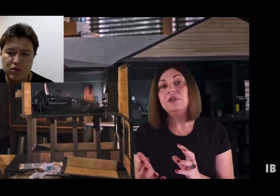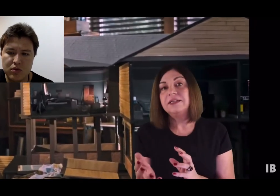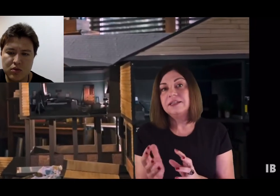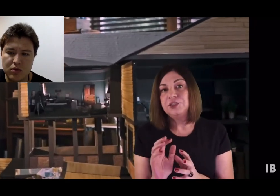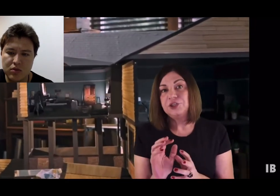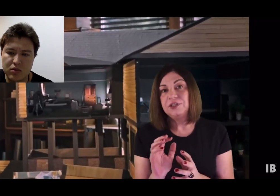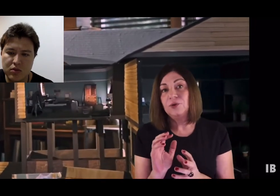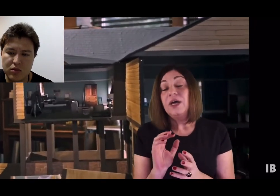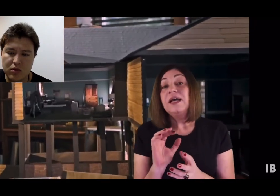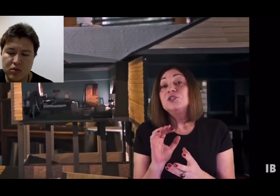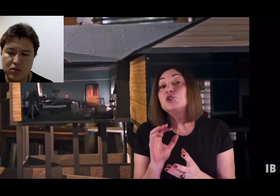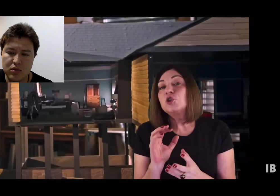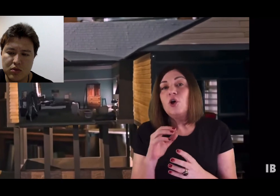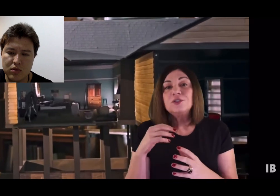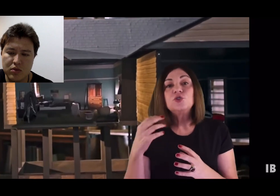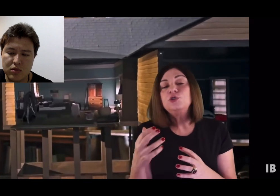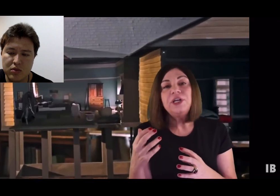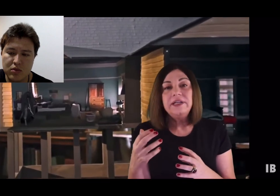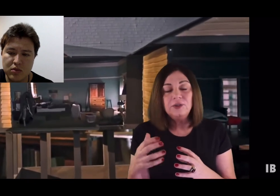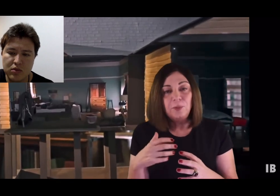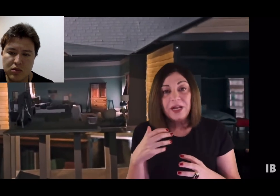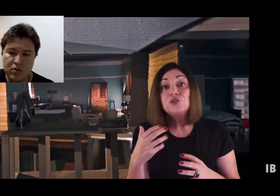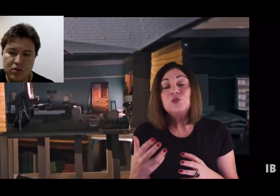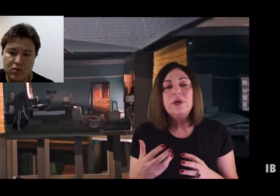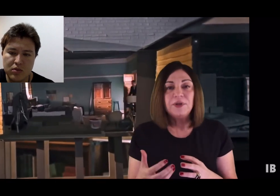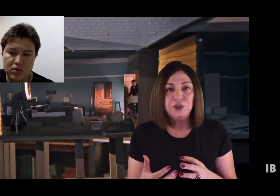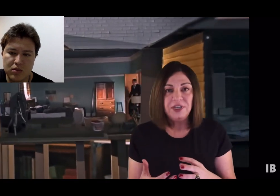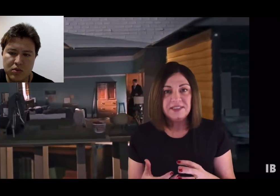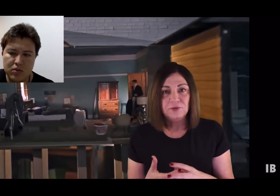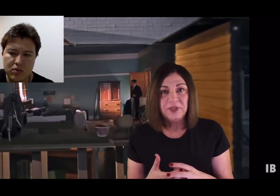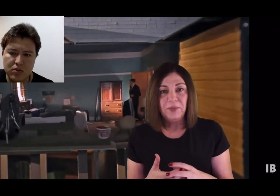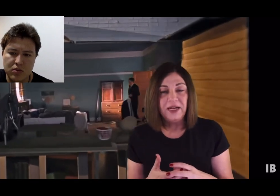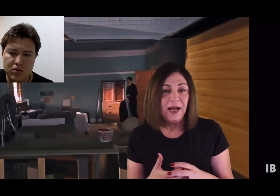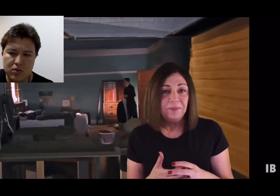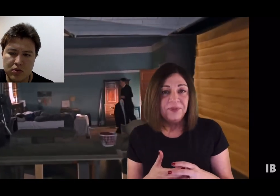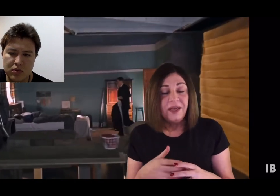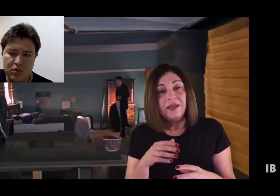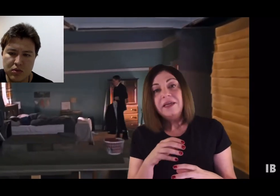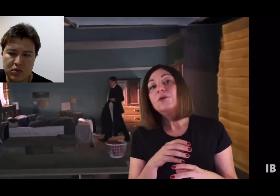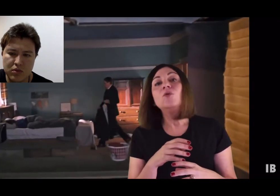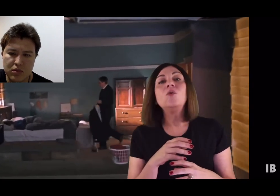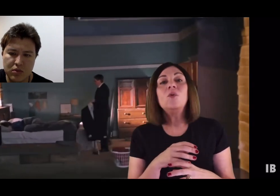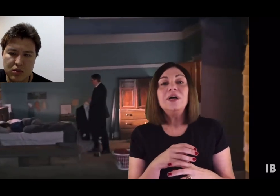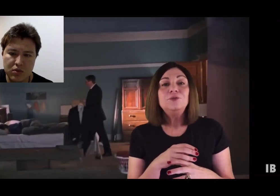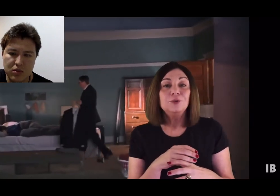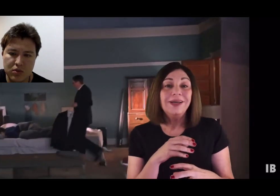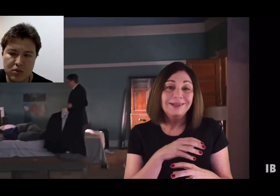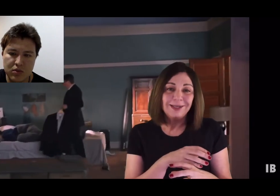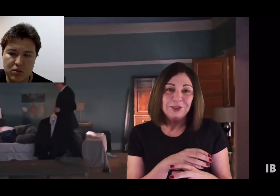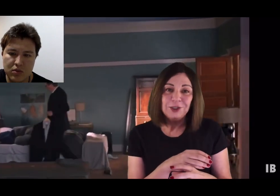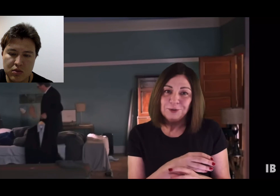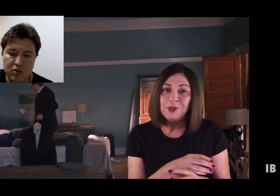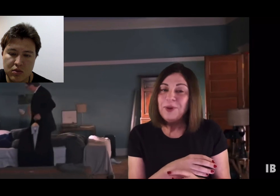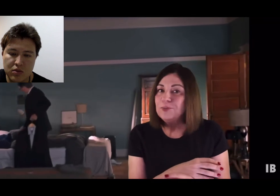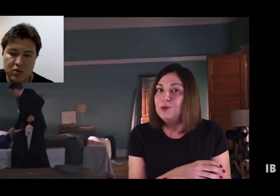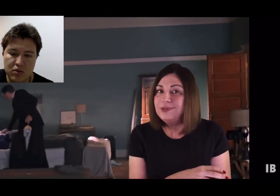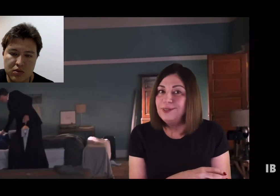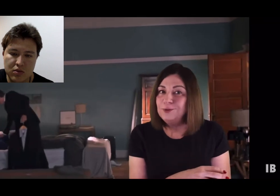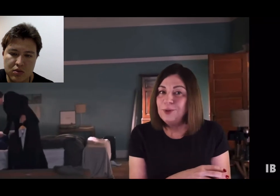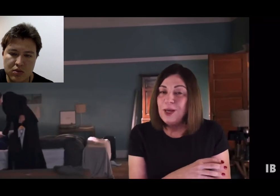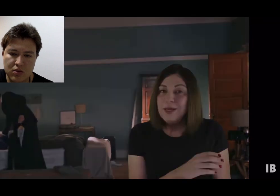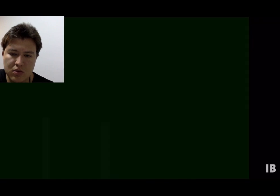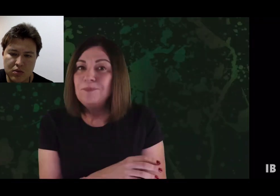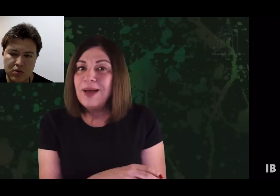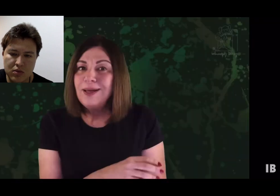e o quanto ele está deixando só sugerido para a sua imaginação trabalhar e o quanto ele está deixando também,